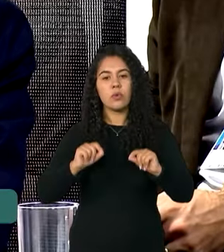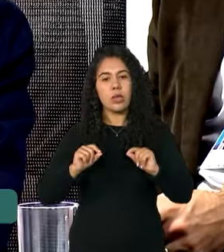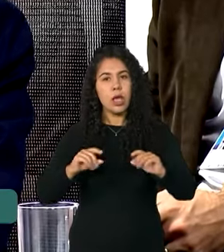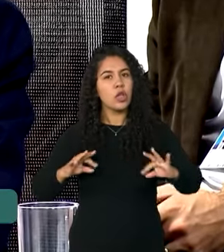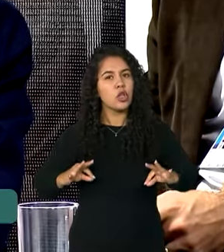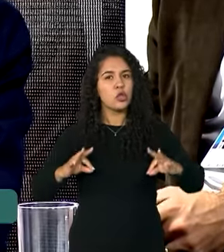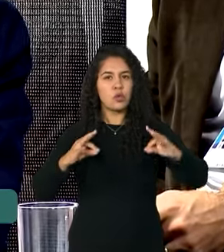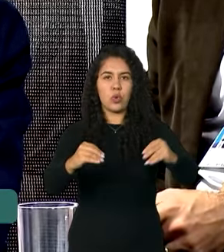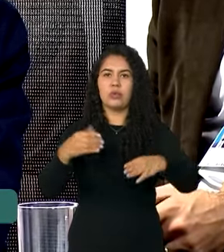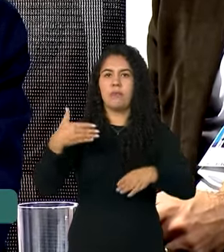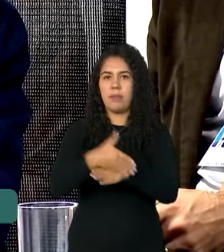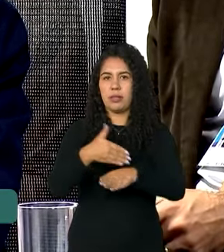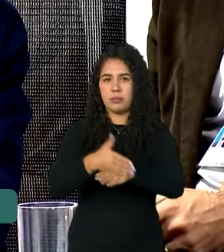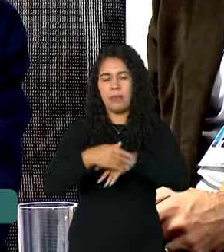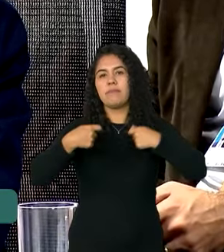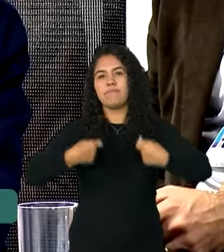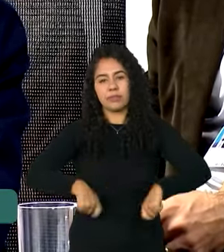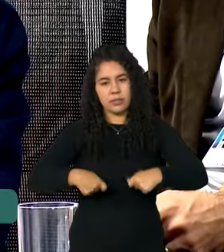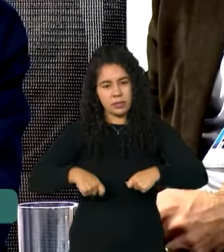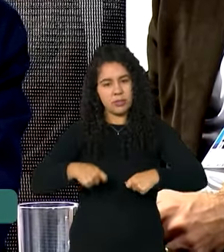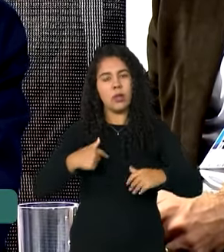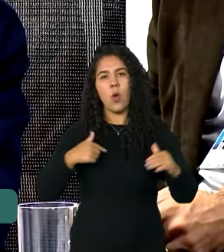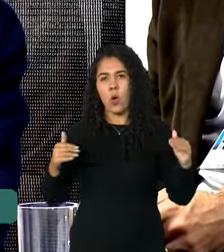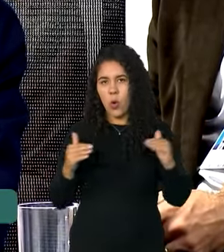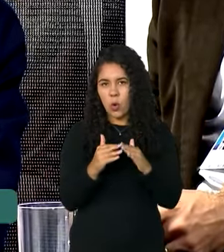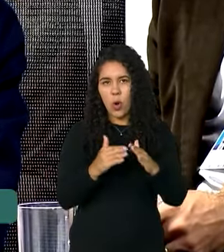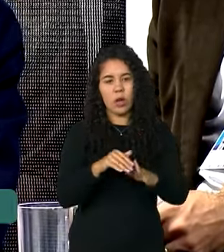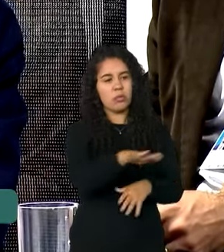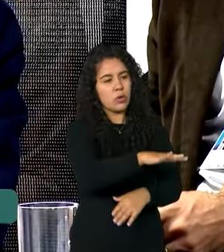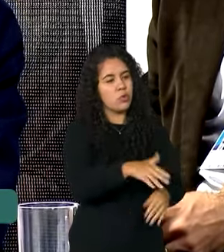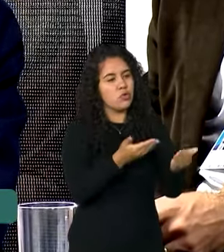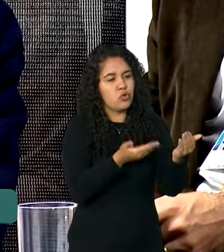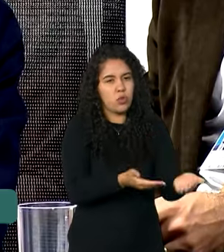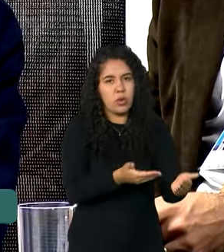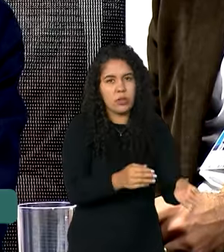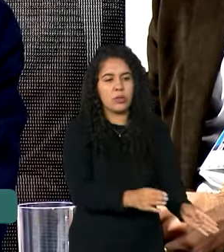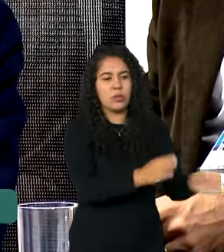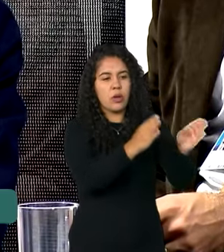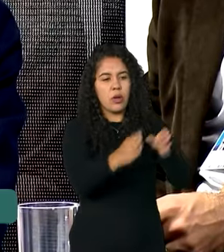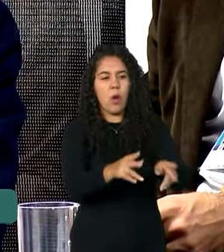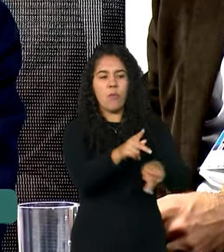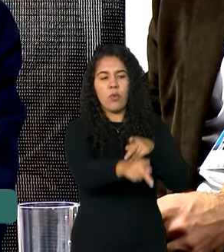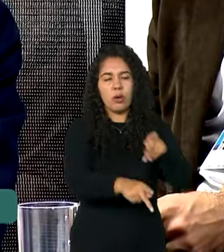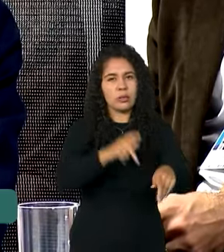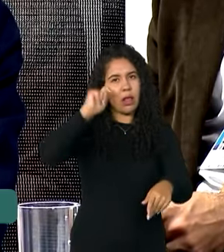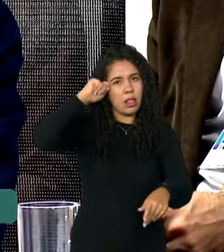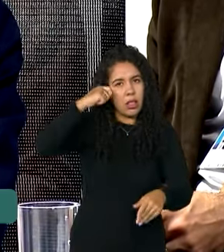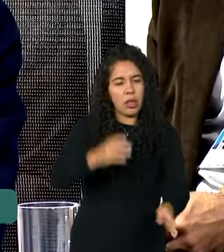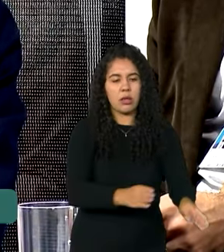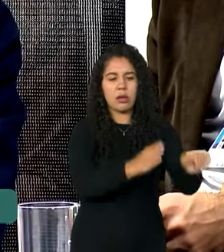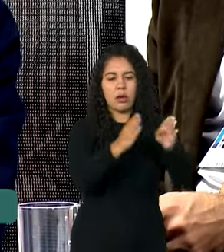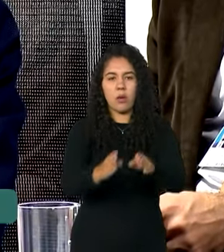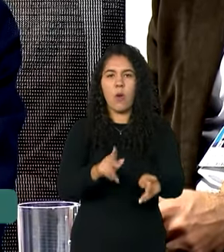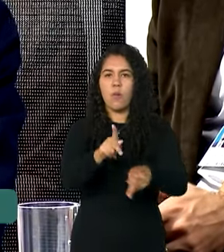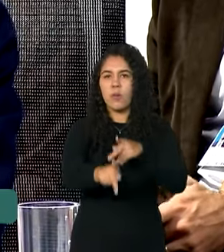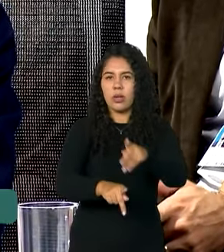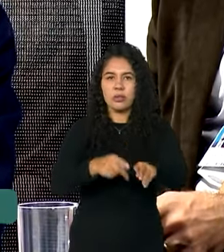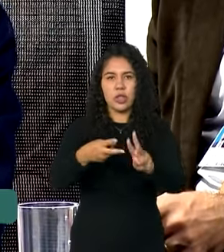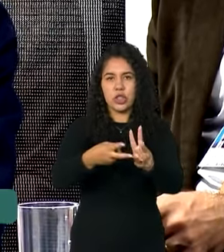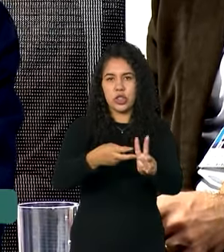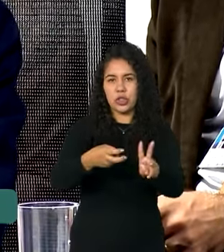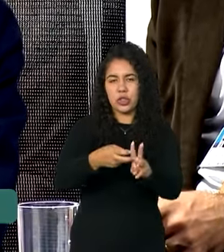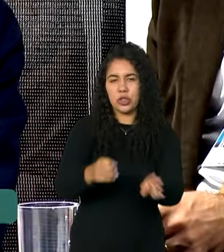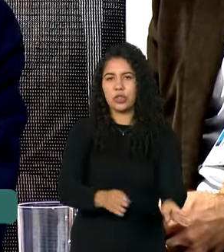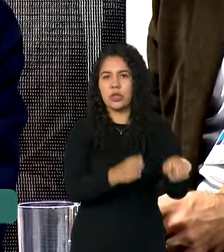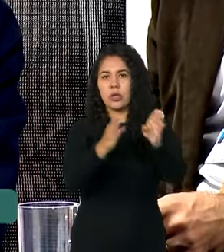de todas e todos. Com a juventude, com a população negra, com a população indígena, com os